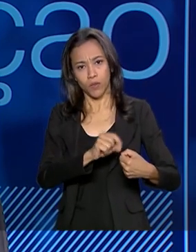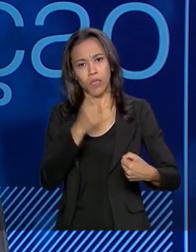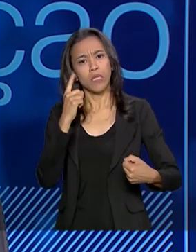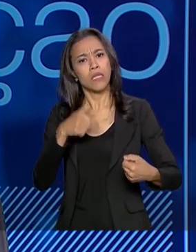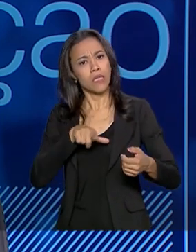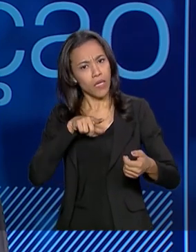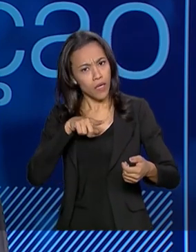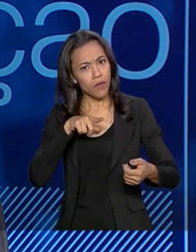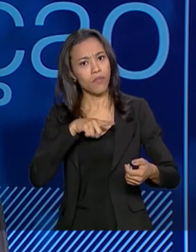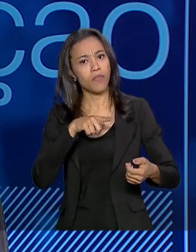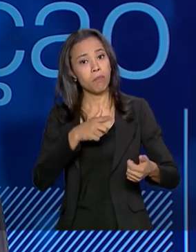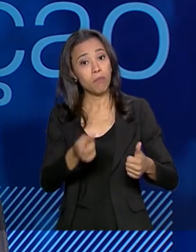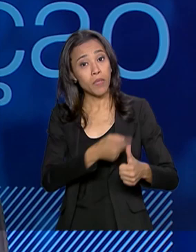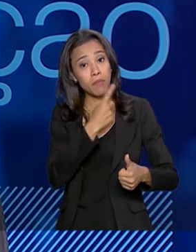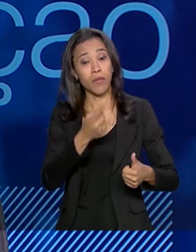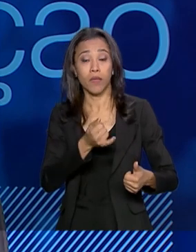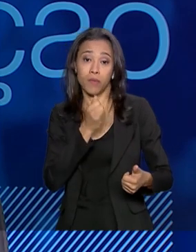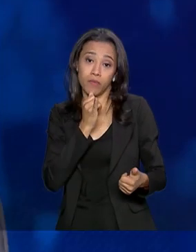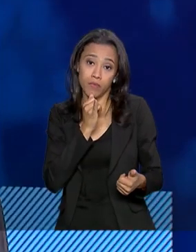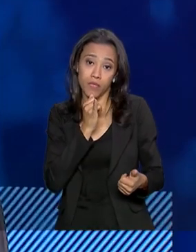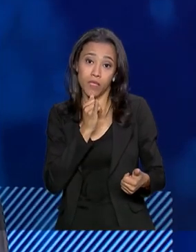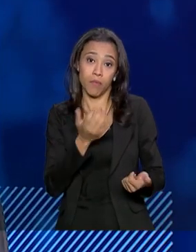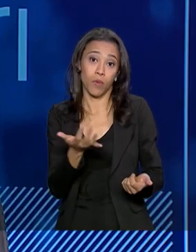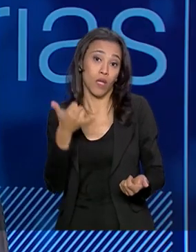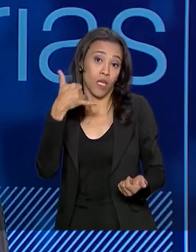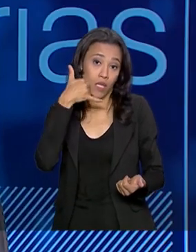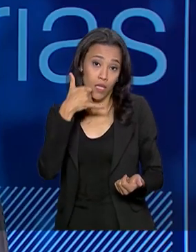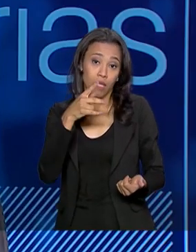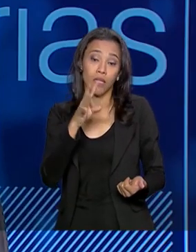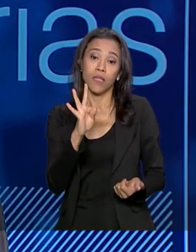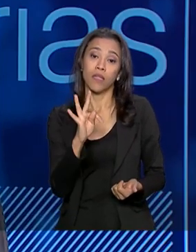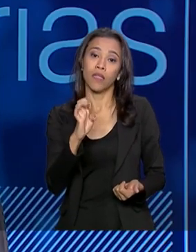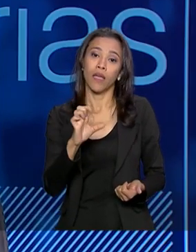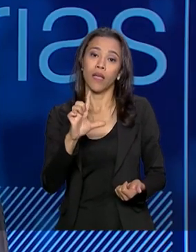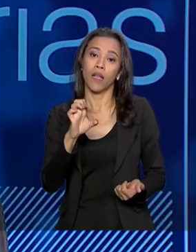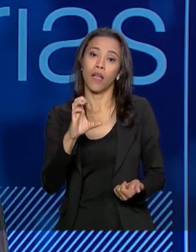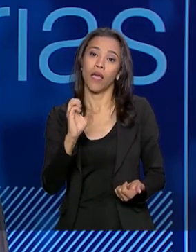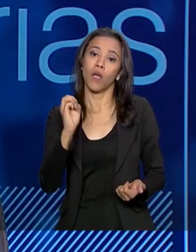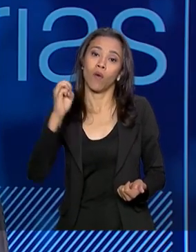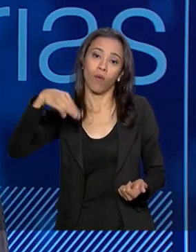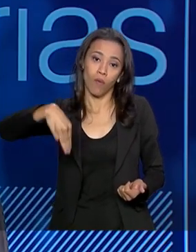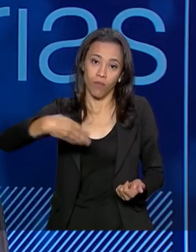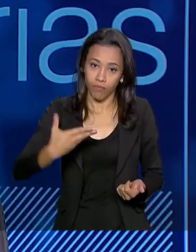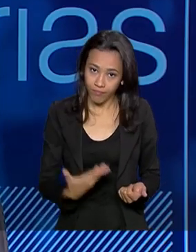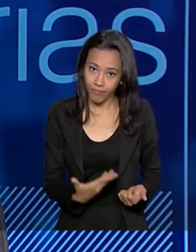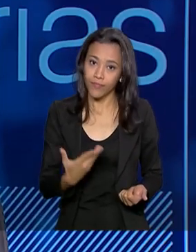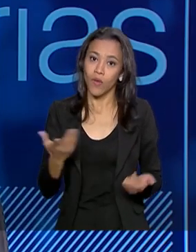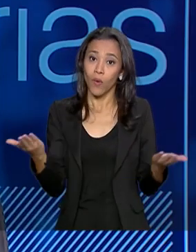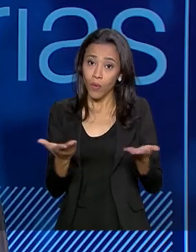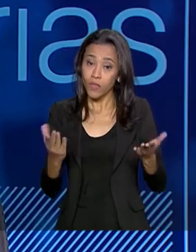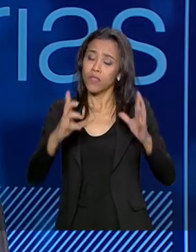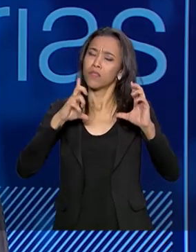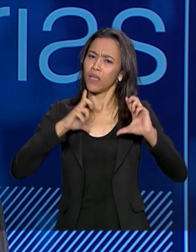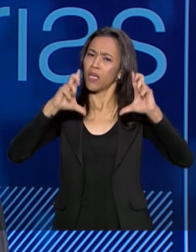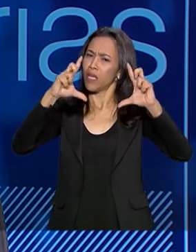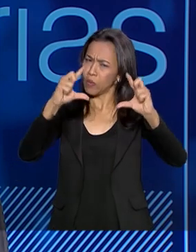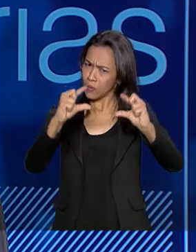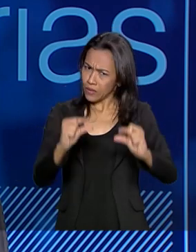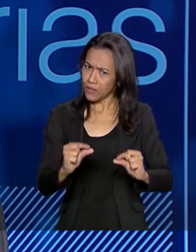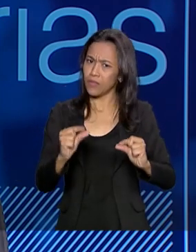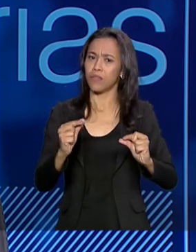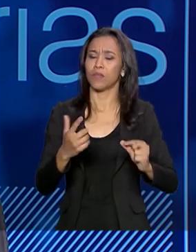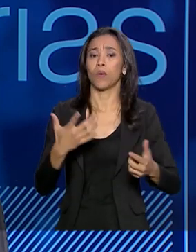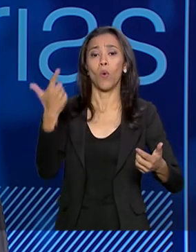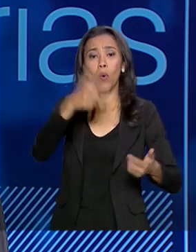privada, que aconteceu, por exemplo, no caso de Telecom. E isso tem ajudado muito a reduzir as resistências em relação a isso. O setor